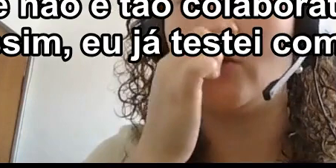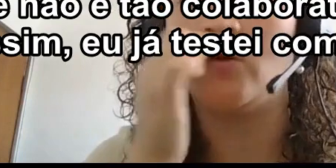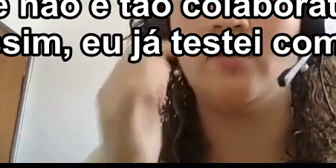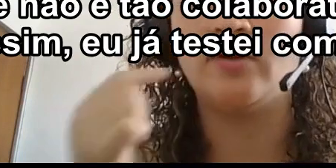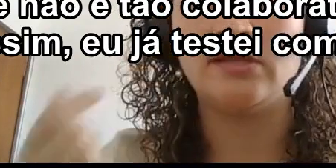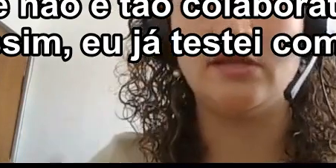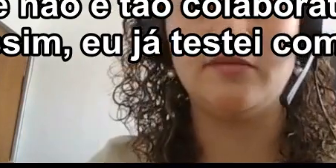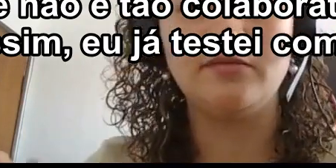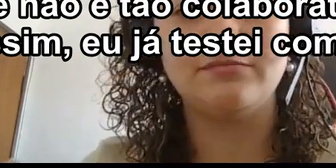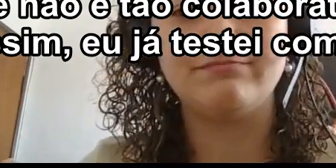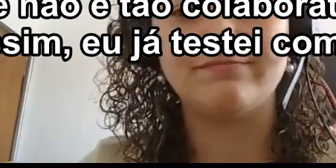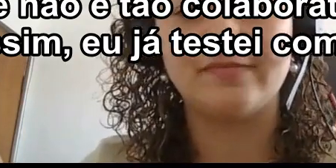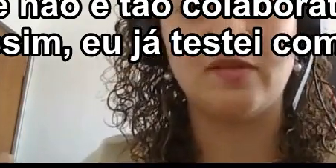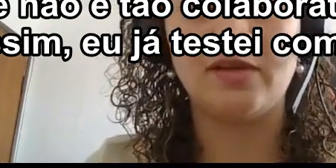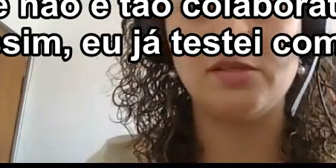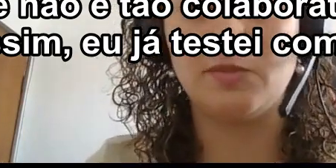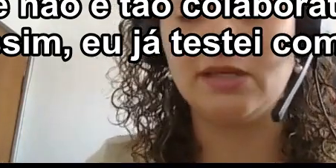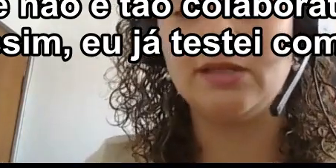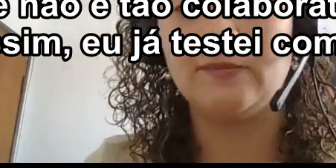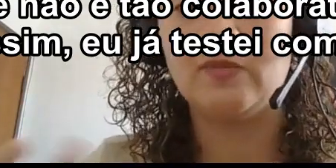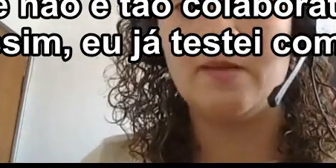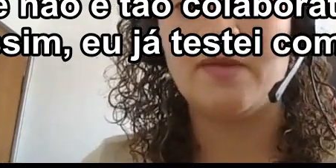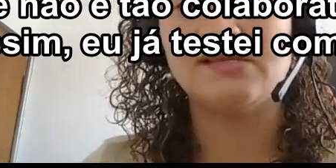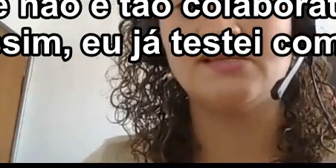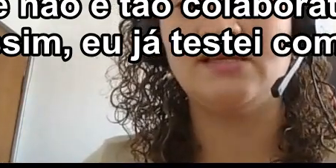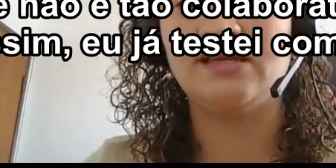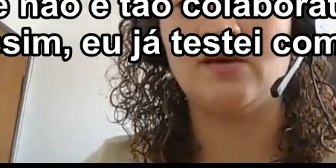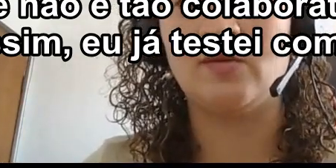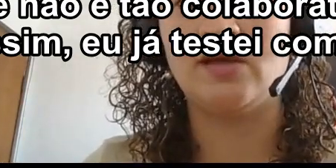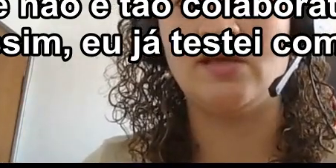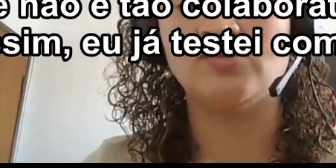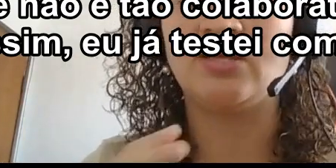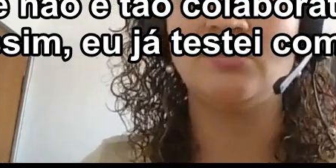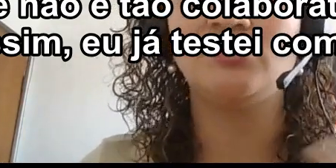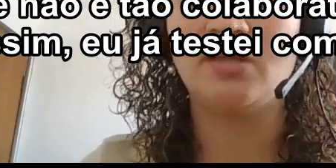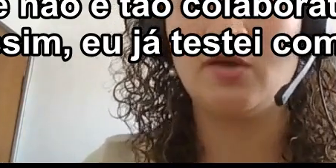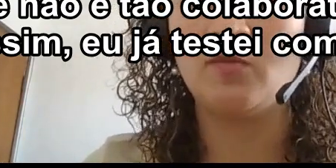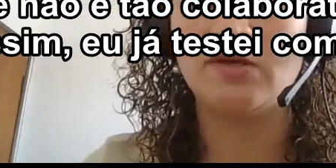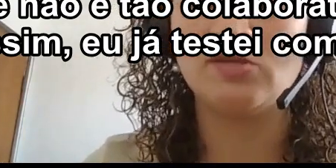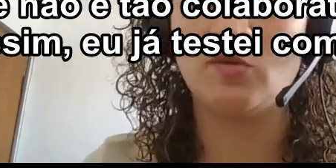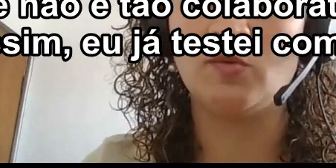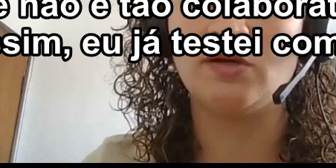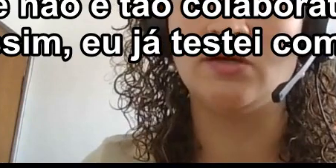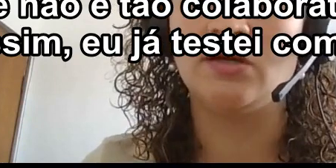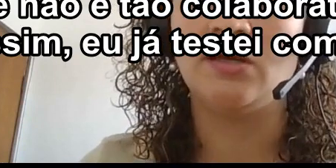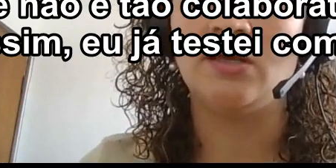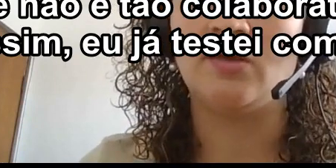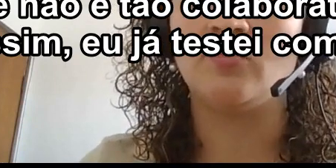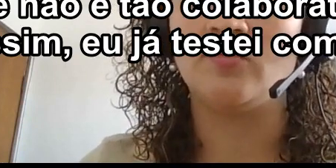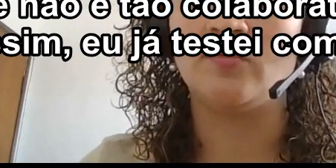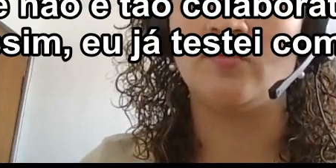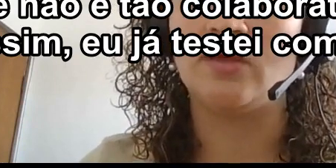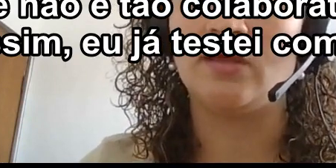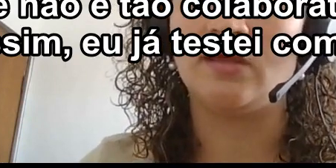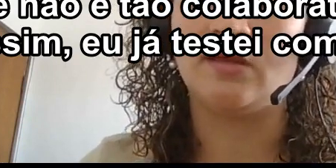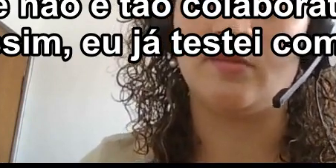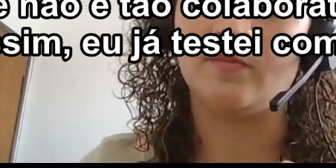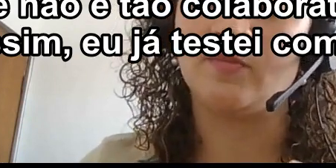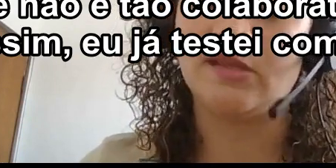colaborativo, infelizmente, mas assim, eu já testei com pessoa, com